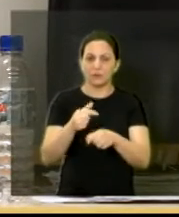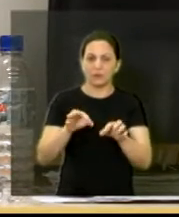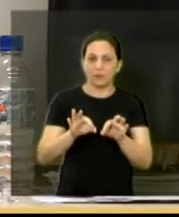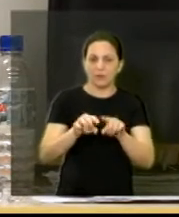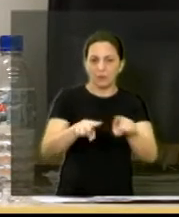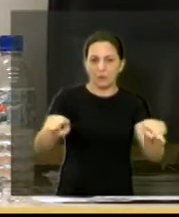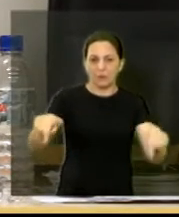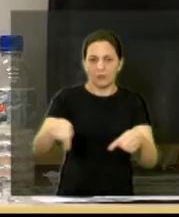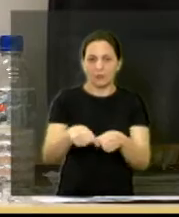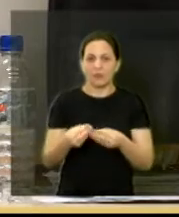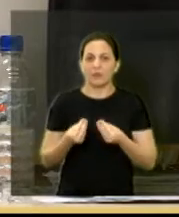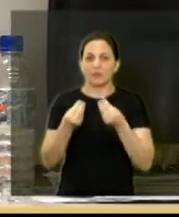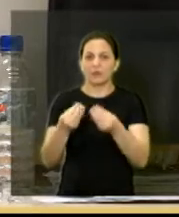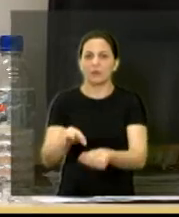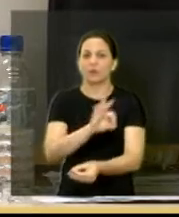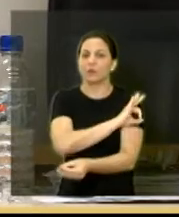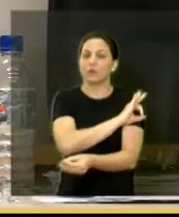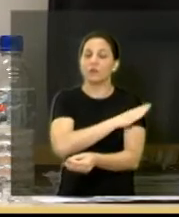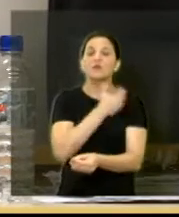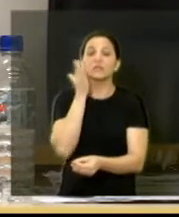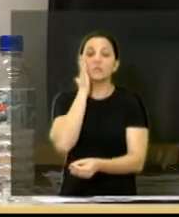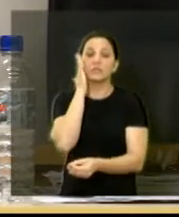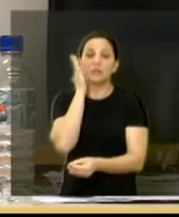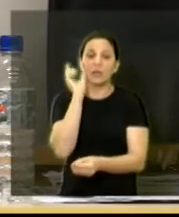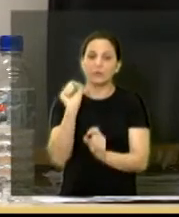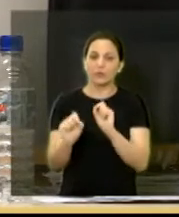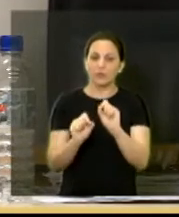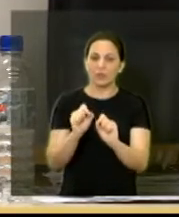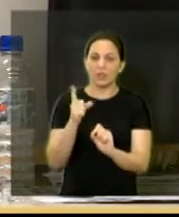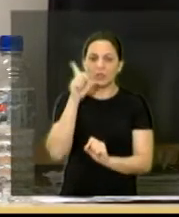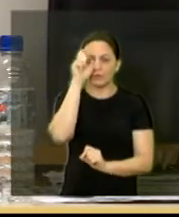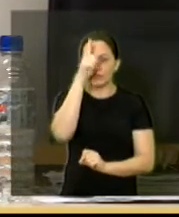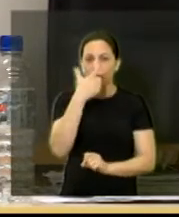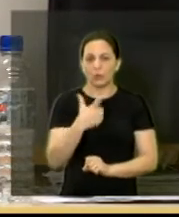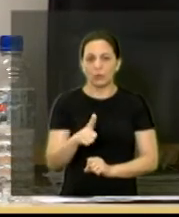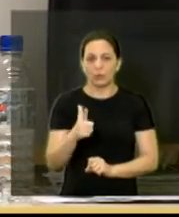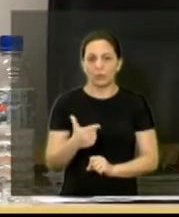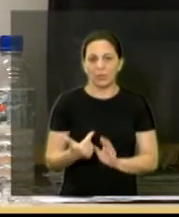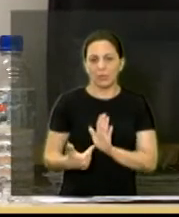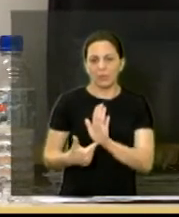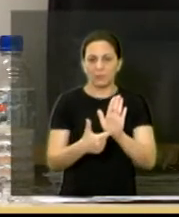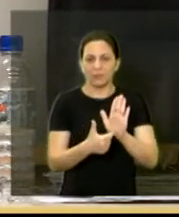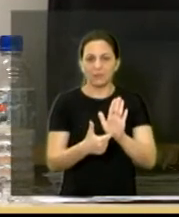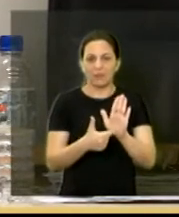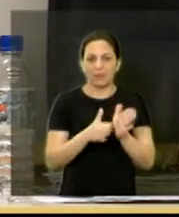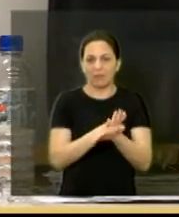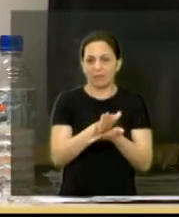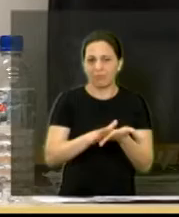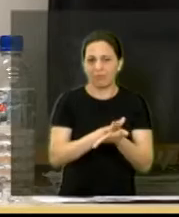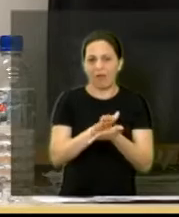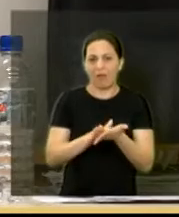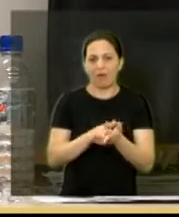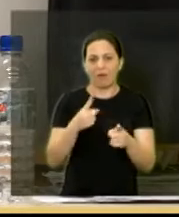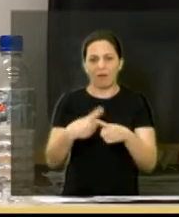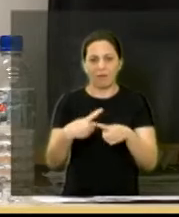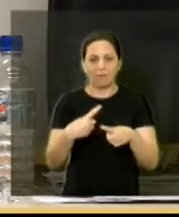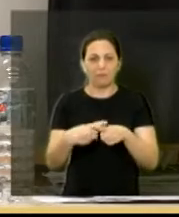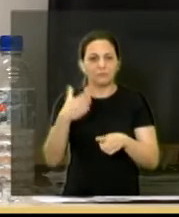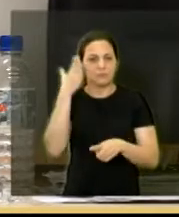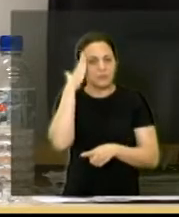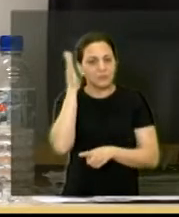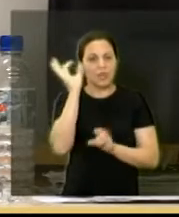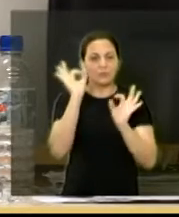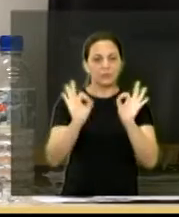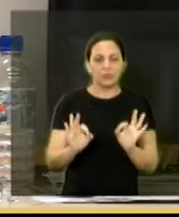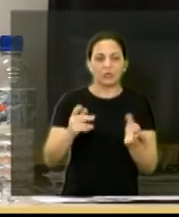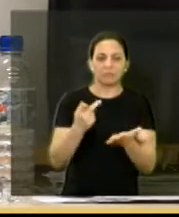entregando pra própria prefeitura porque sabe que lá não vai ter dificuldade ninguém vai apontar porque lá dentro o cara sabe o que pode o que não